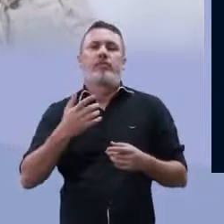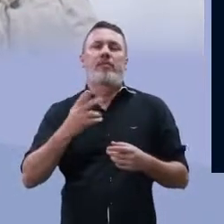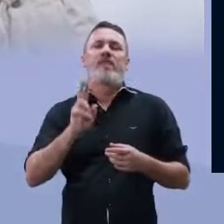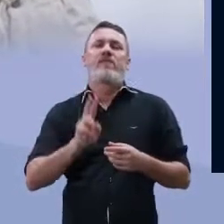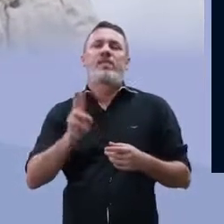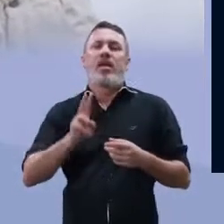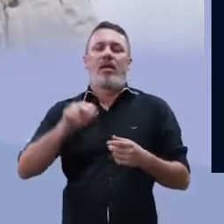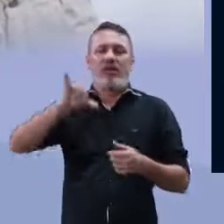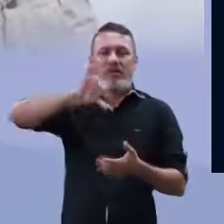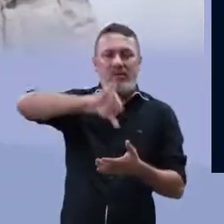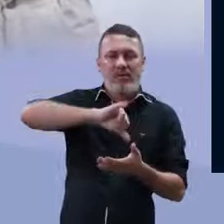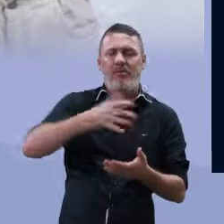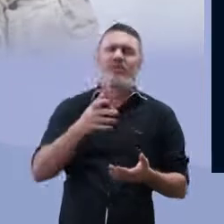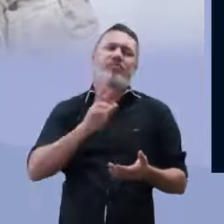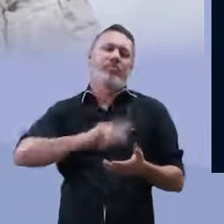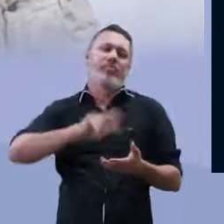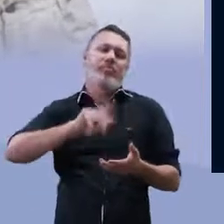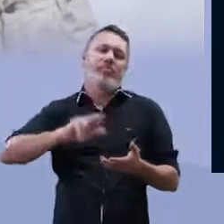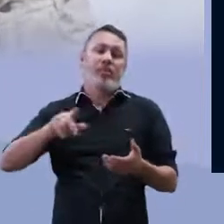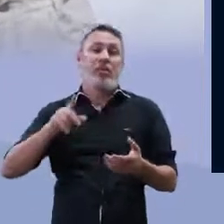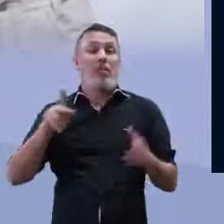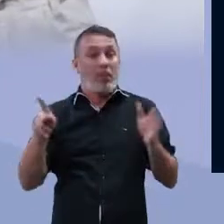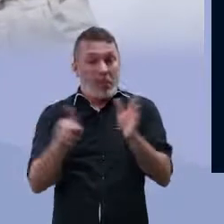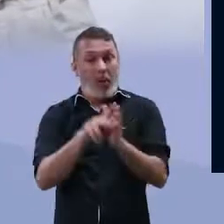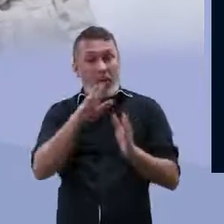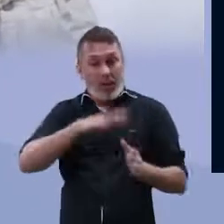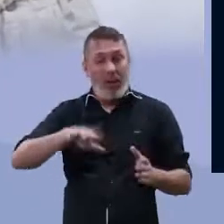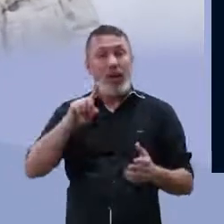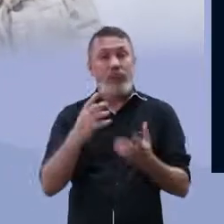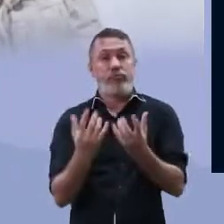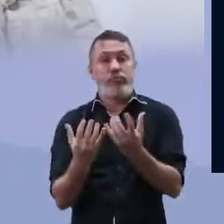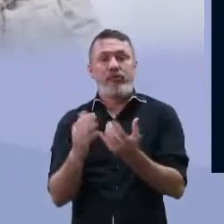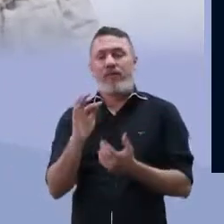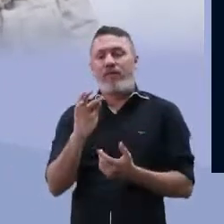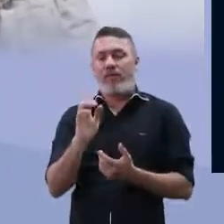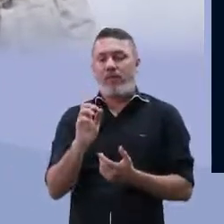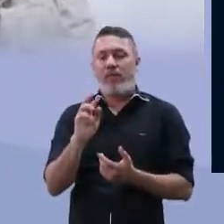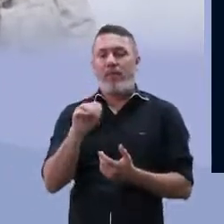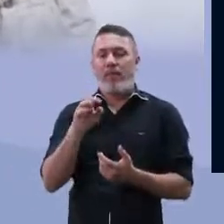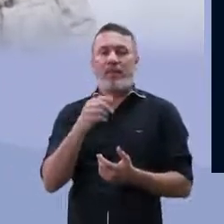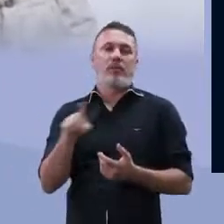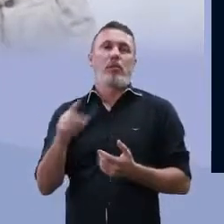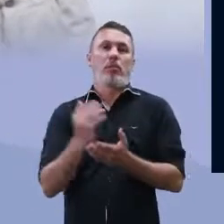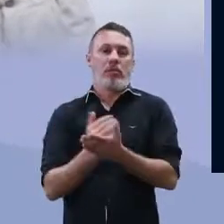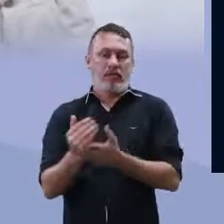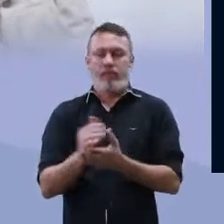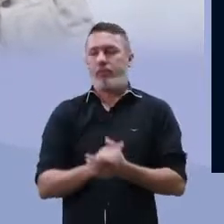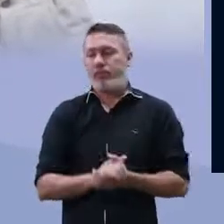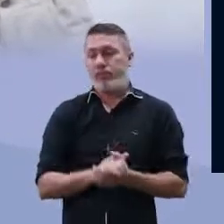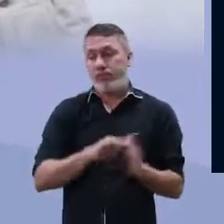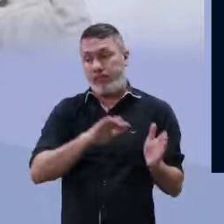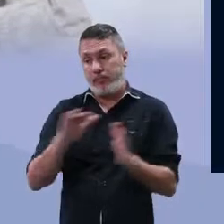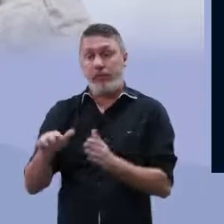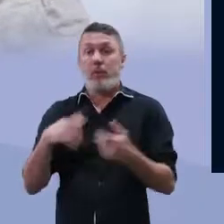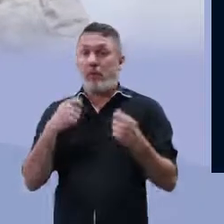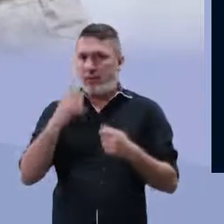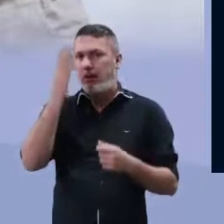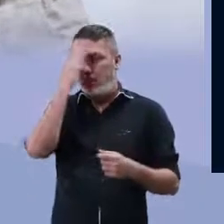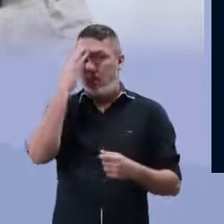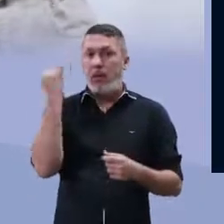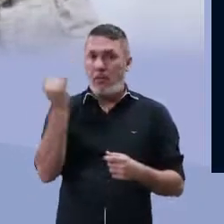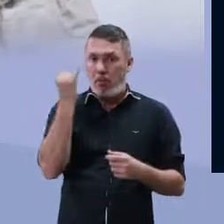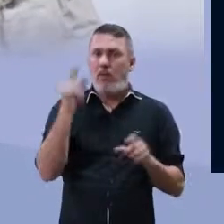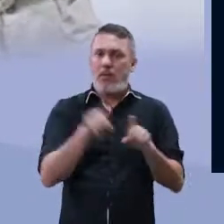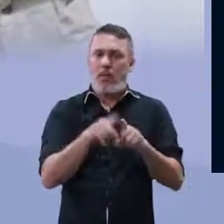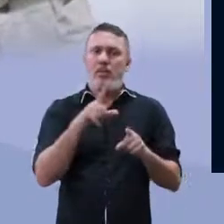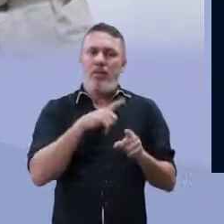alcoólicas, o vinagre, Ácido acético. Então, todos esses produtos vão ser feitos a partir da fermentação. Só que é